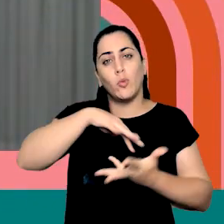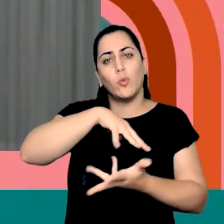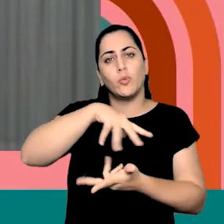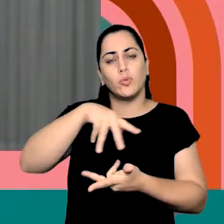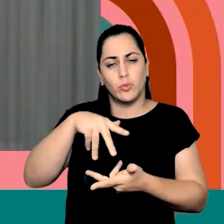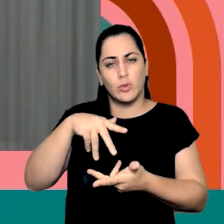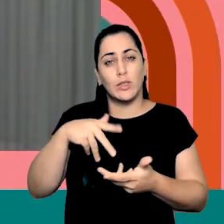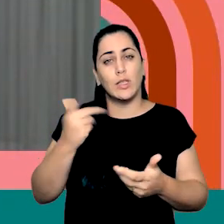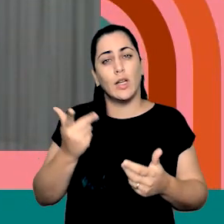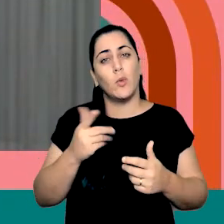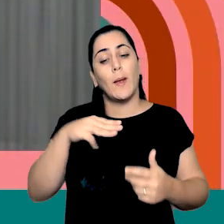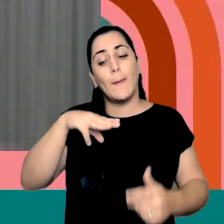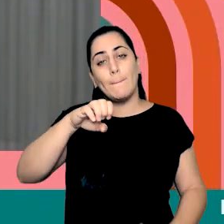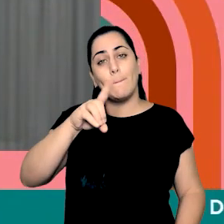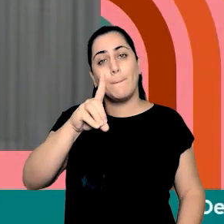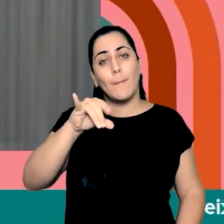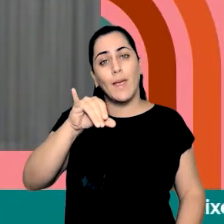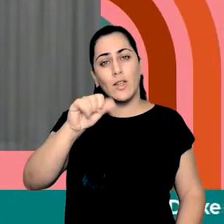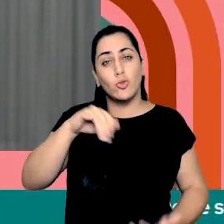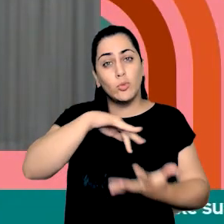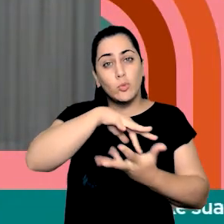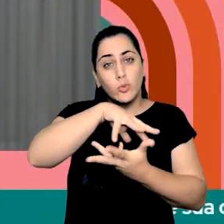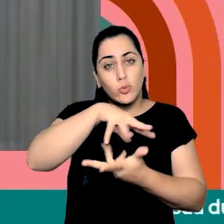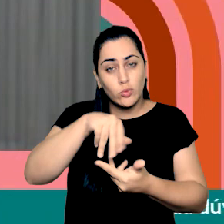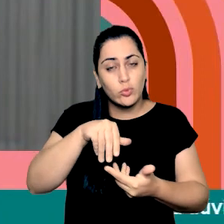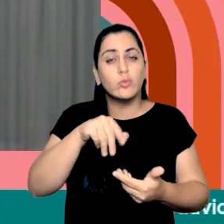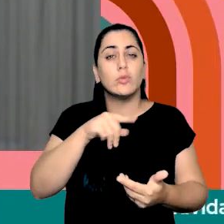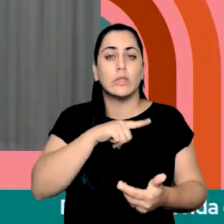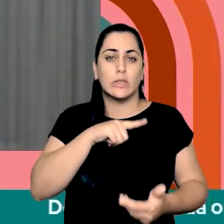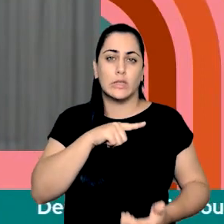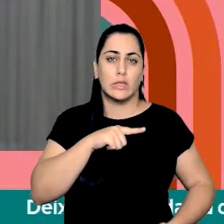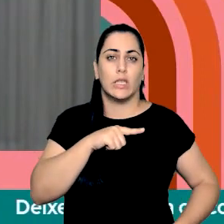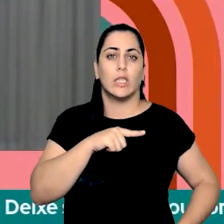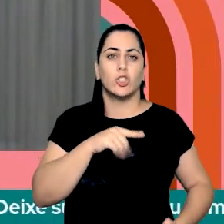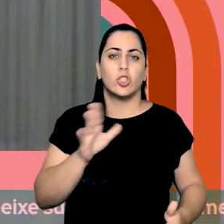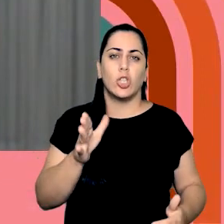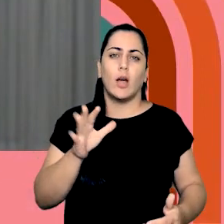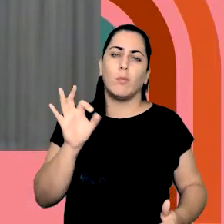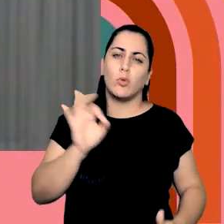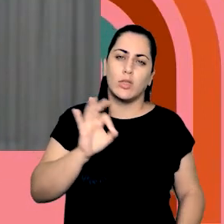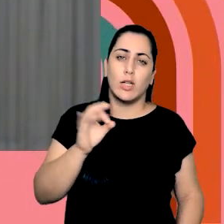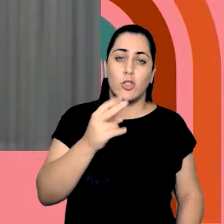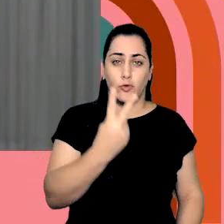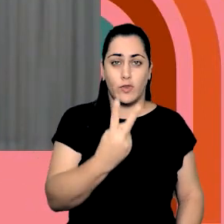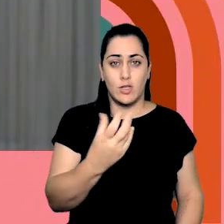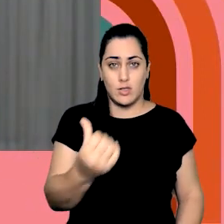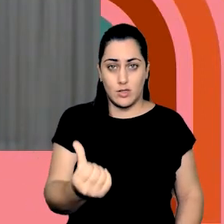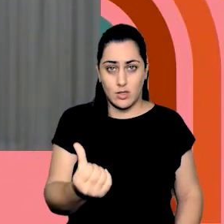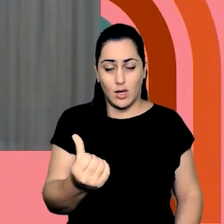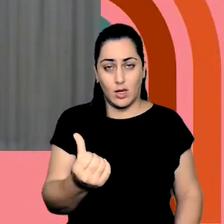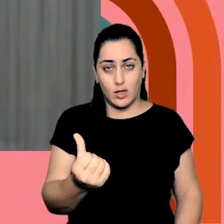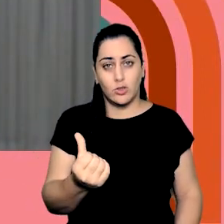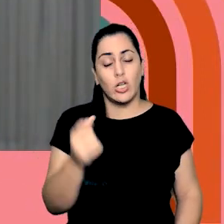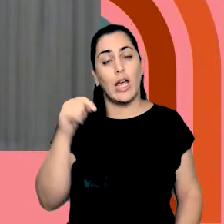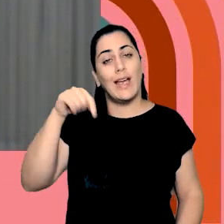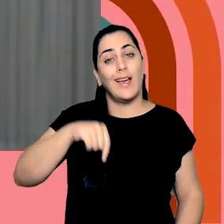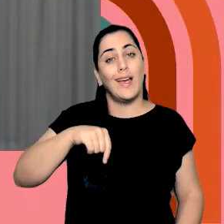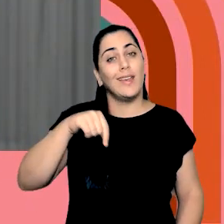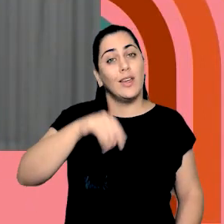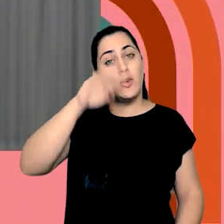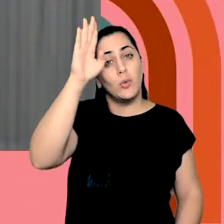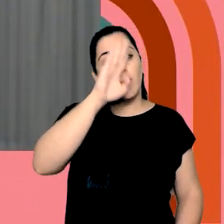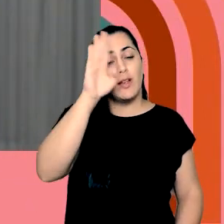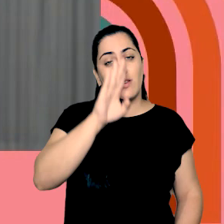Então, enquanto na média global as mulheres integram as cortes numa proporção de 26%, no Brasil,